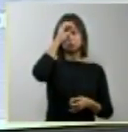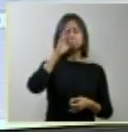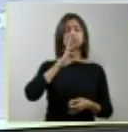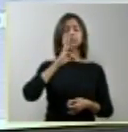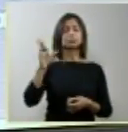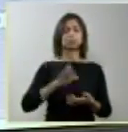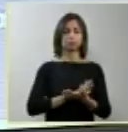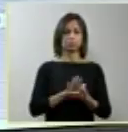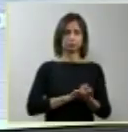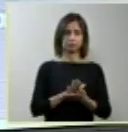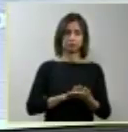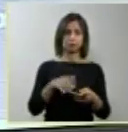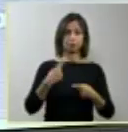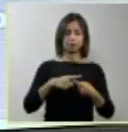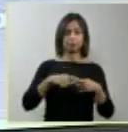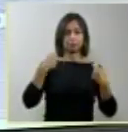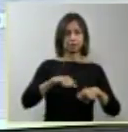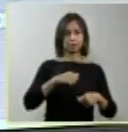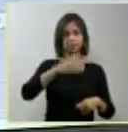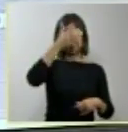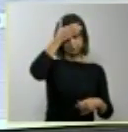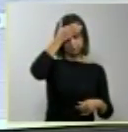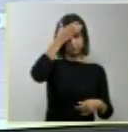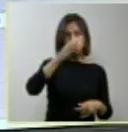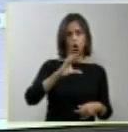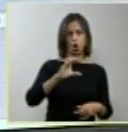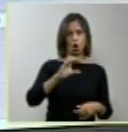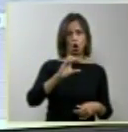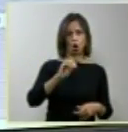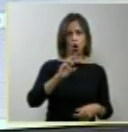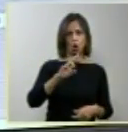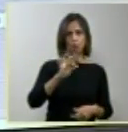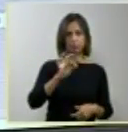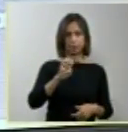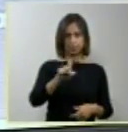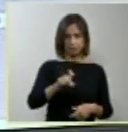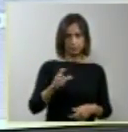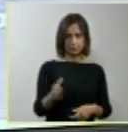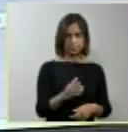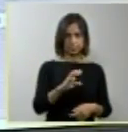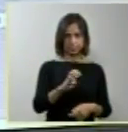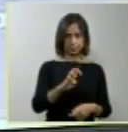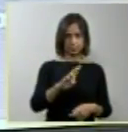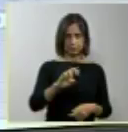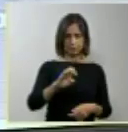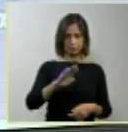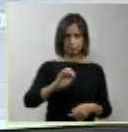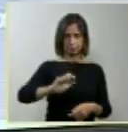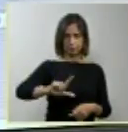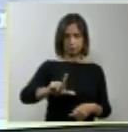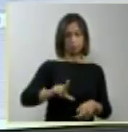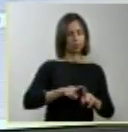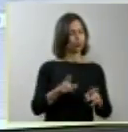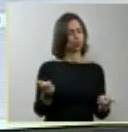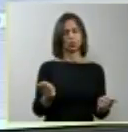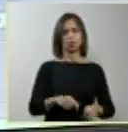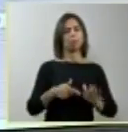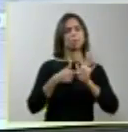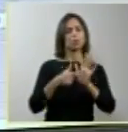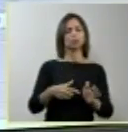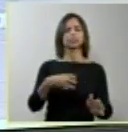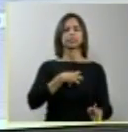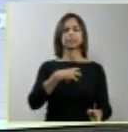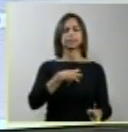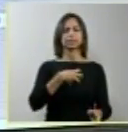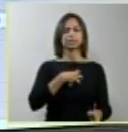cerebral. e se esse lhe falta, ele não tem condição de ter nenhum tipo de sentimento e não tem